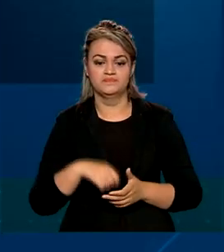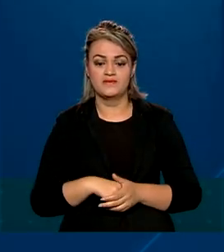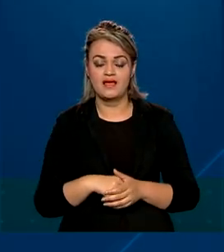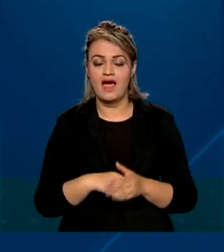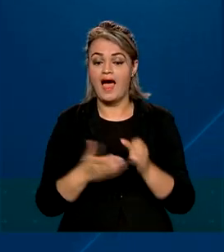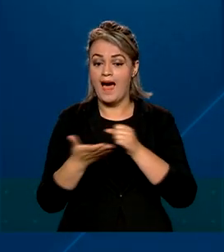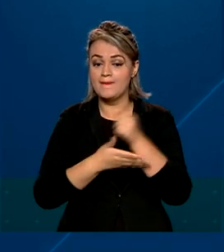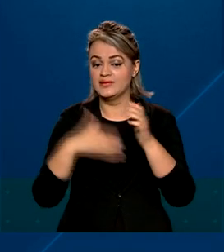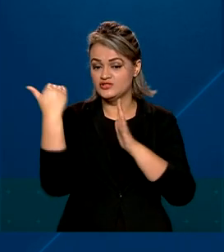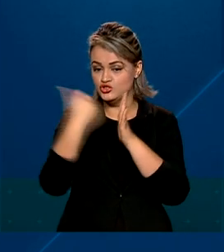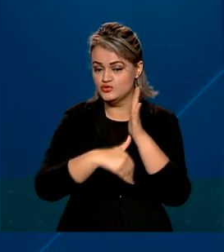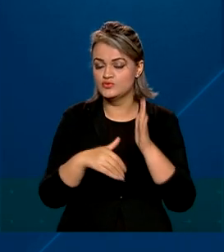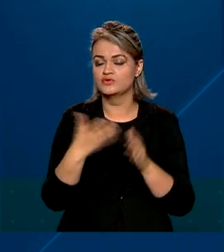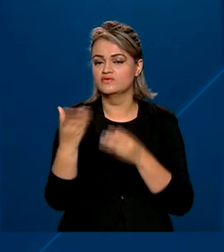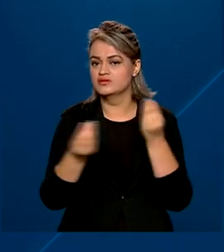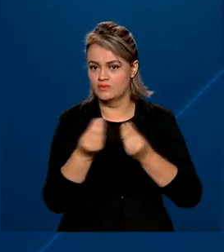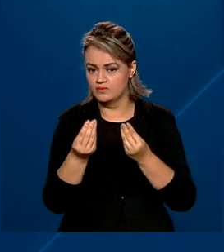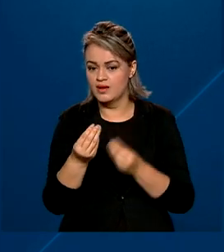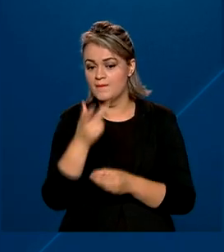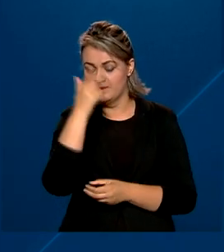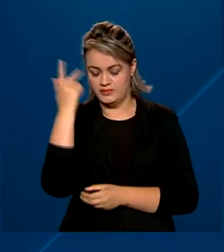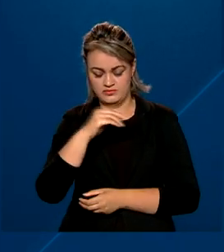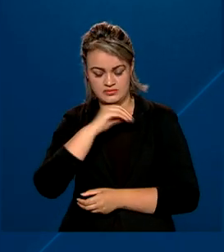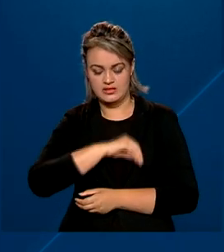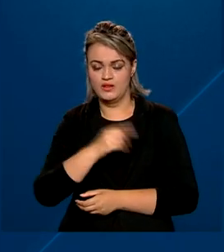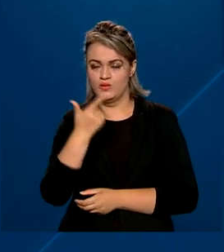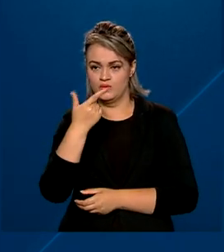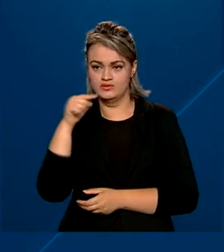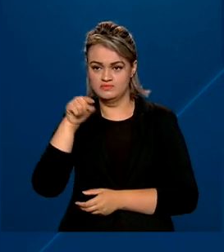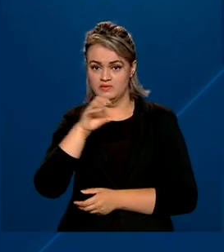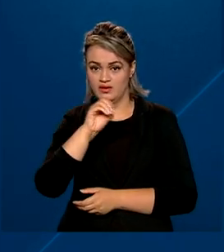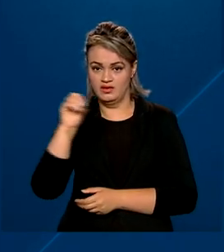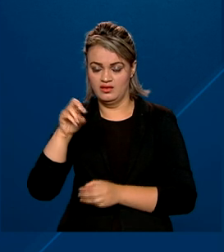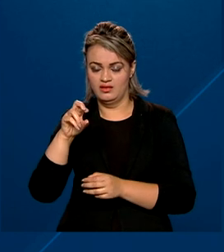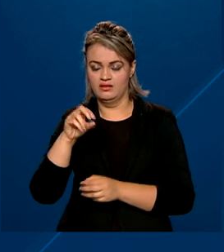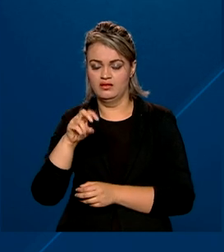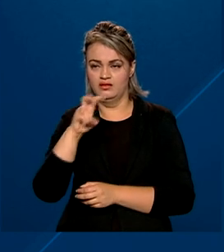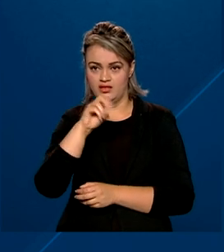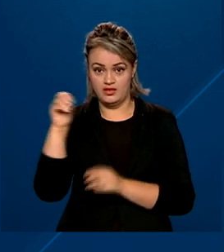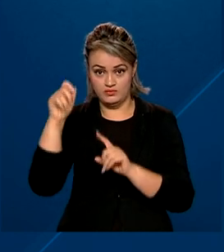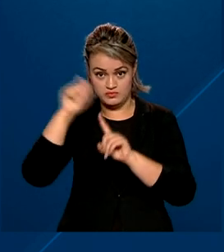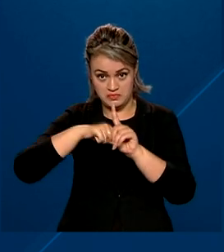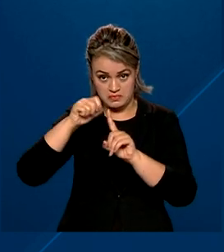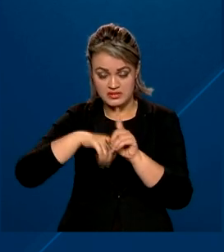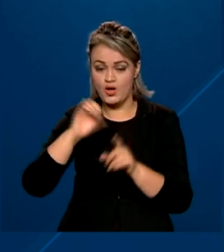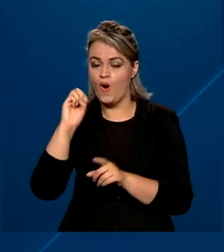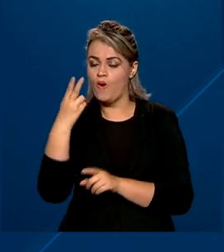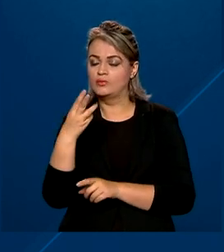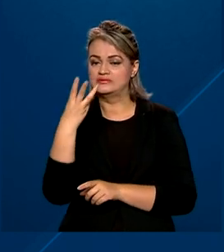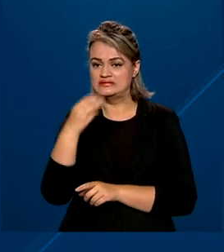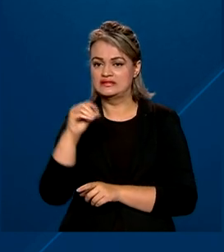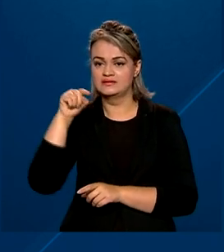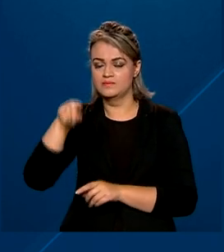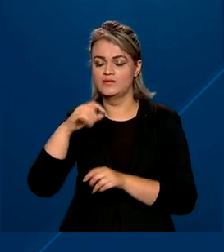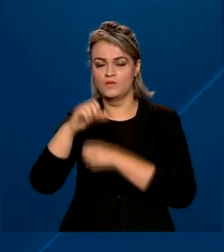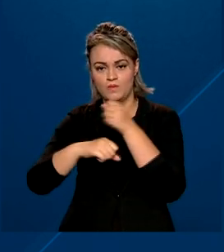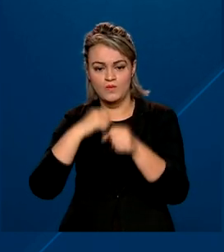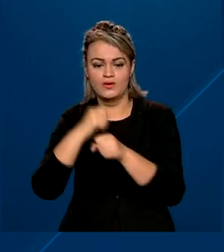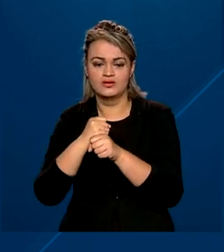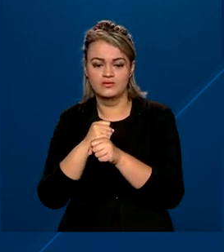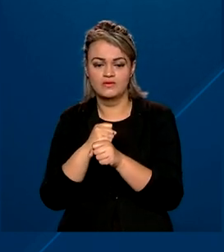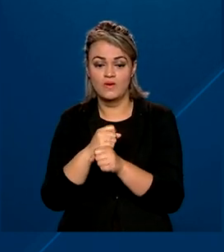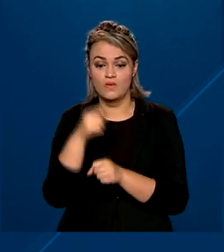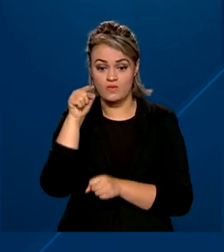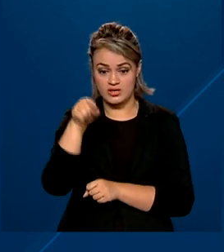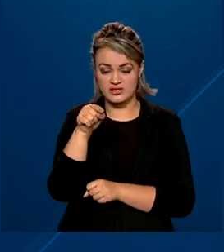base de desconto passa a ser para quem ganha mais de R$ 2.500 por mês ou mais de R$.000 por ano, com